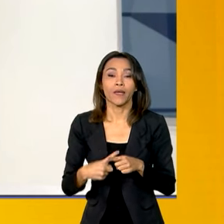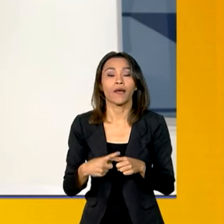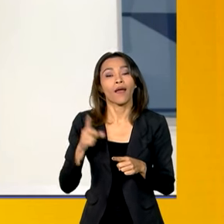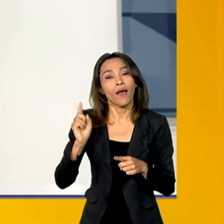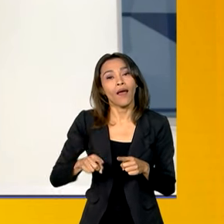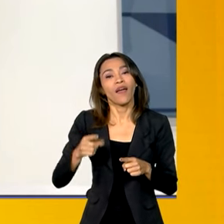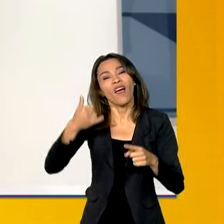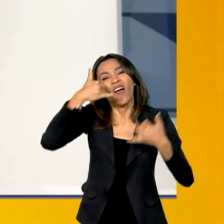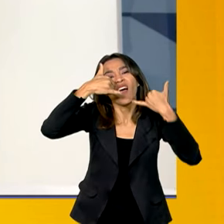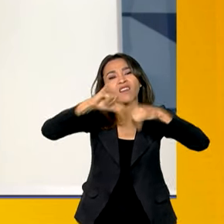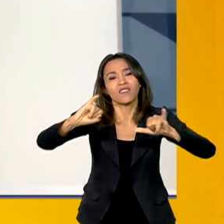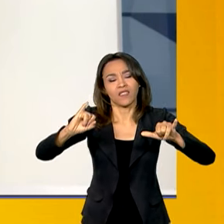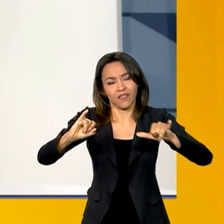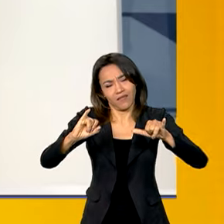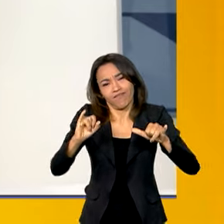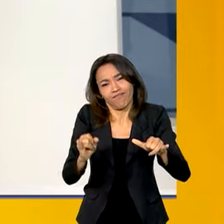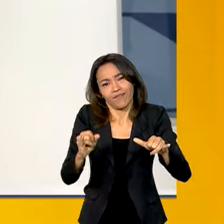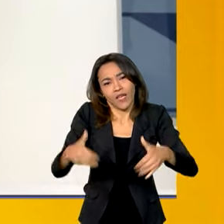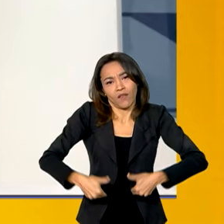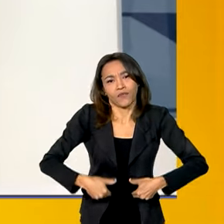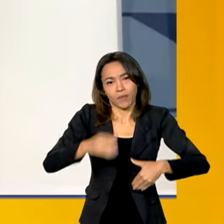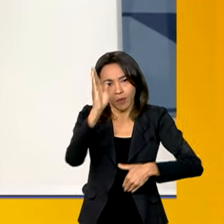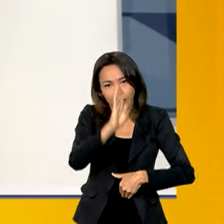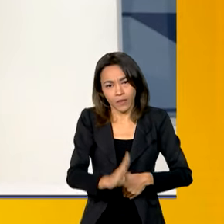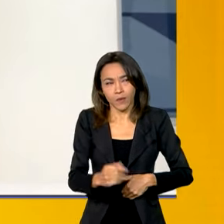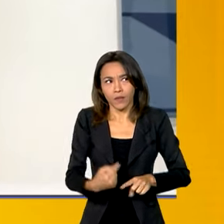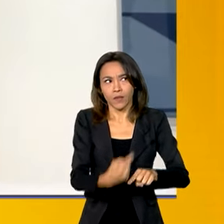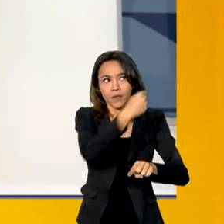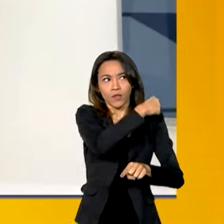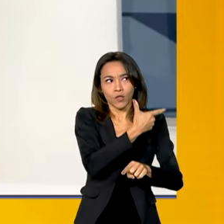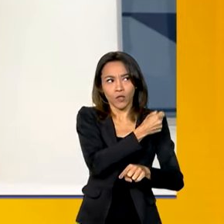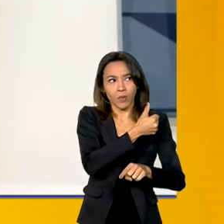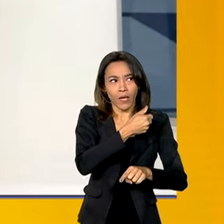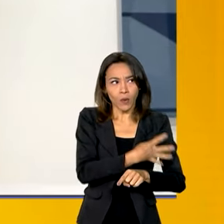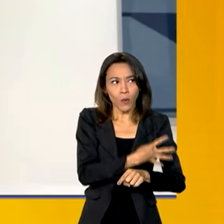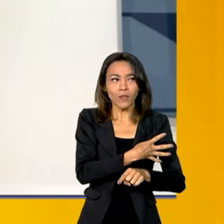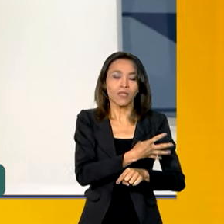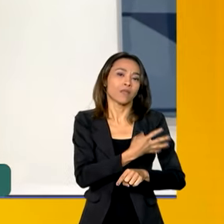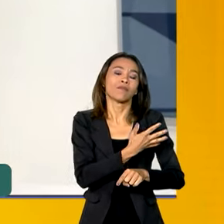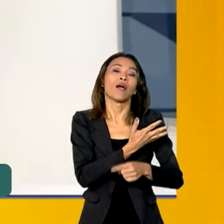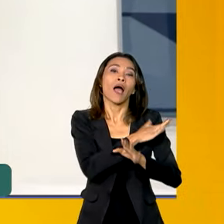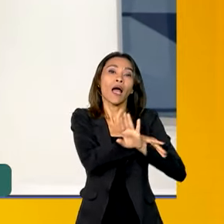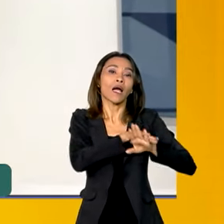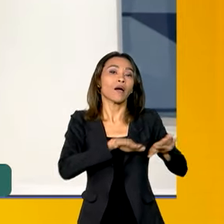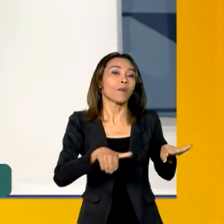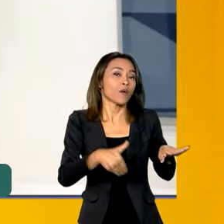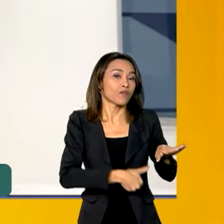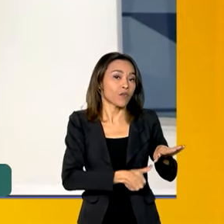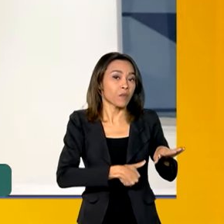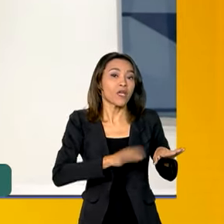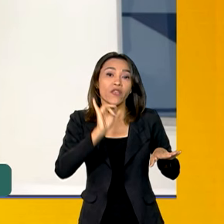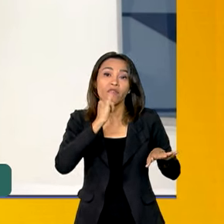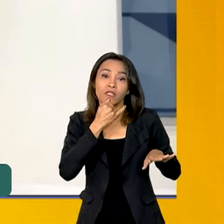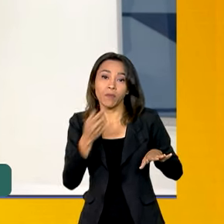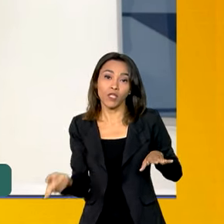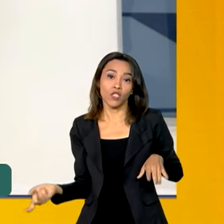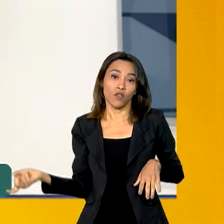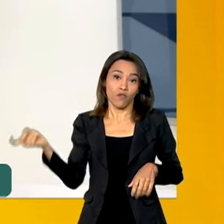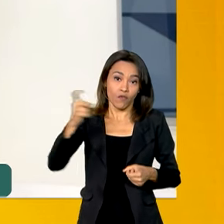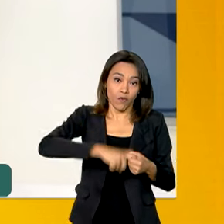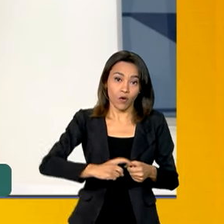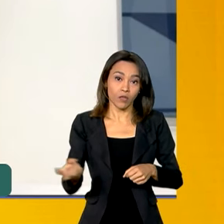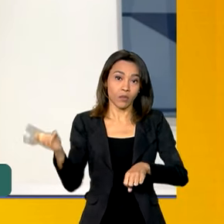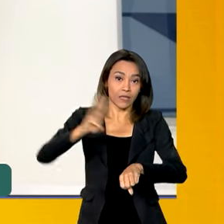é combater a fome outra vez. Em 2014, o Brasil erradicou a fome, infelizmente, quando o presidente retorna para o seu terceiro mandato,